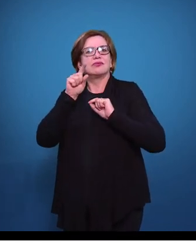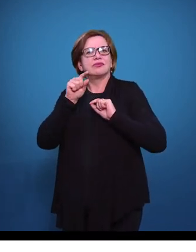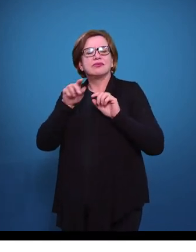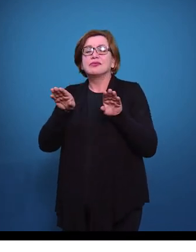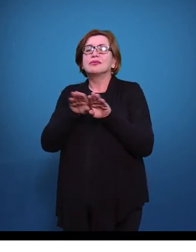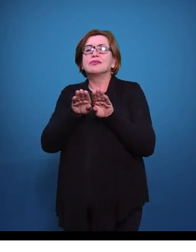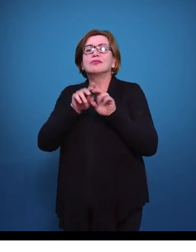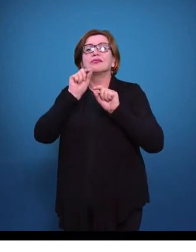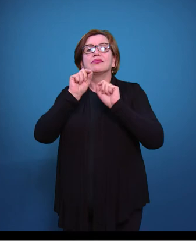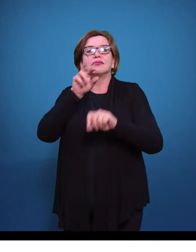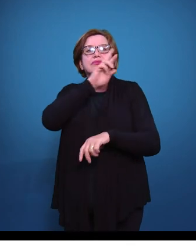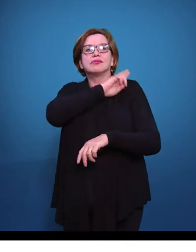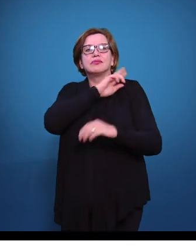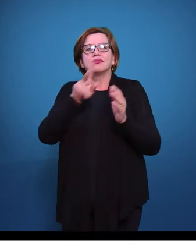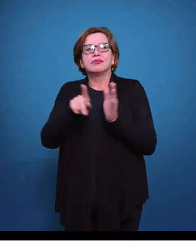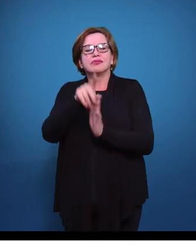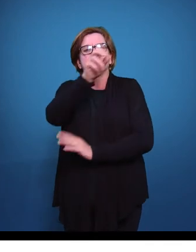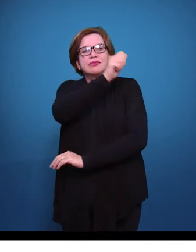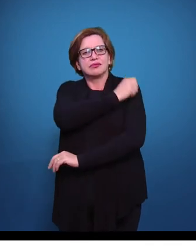educação à distância? Quais são?